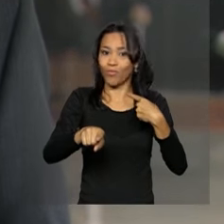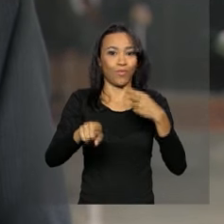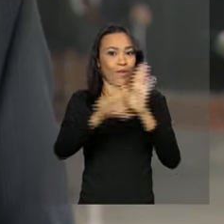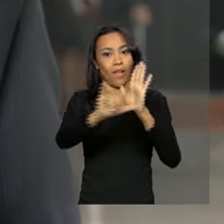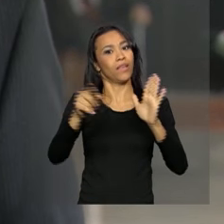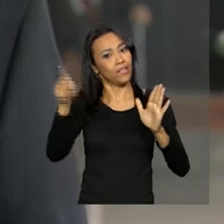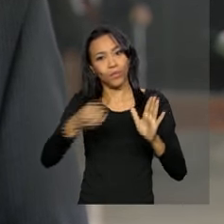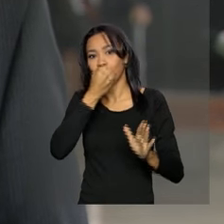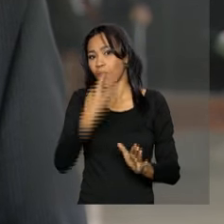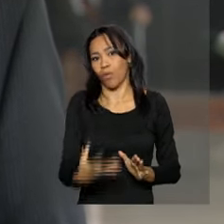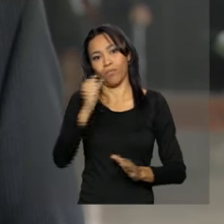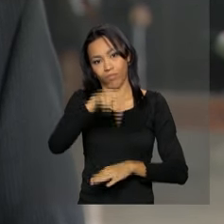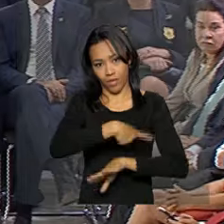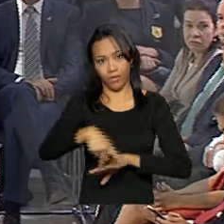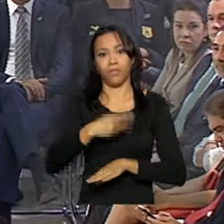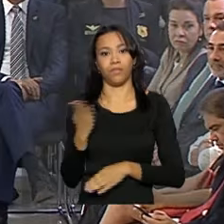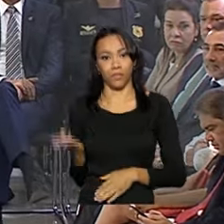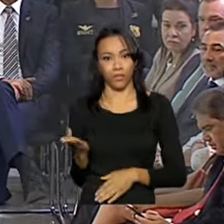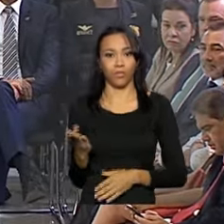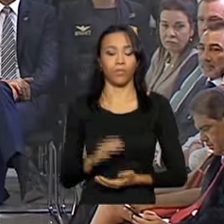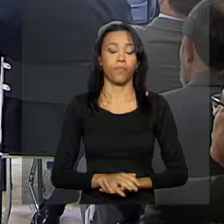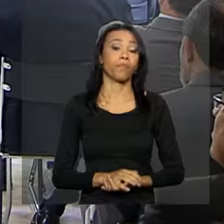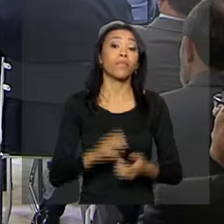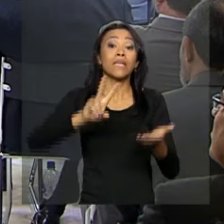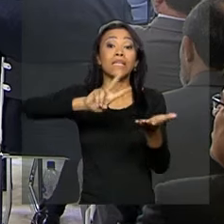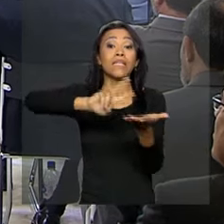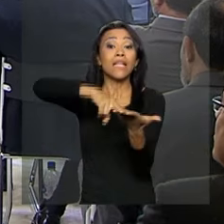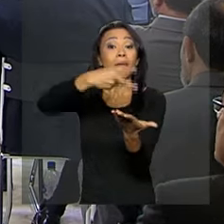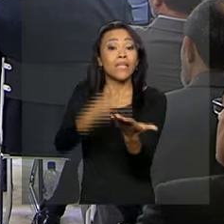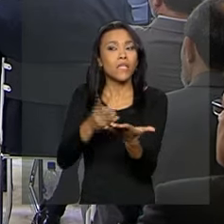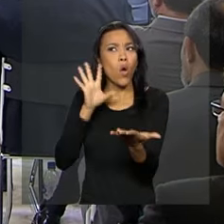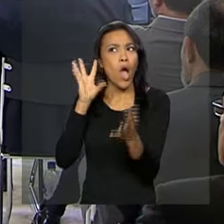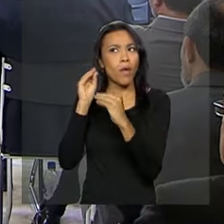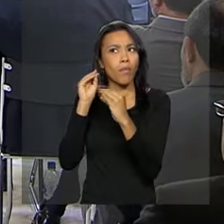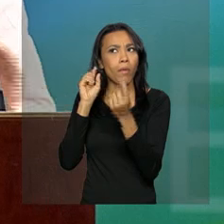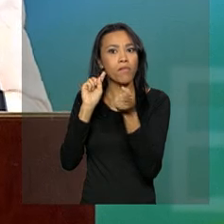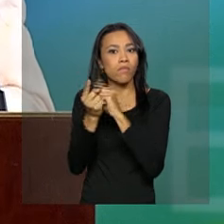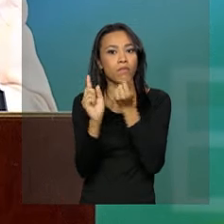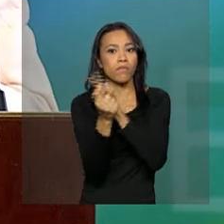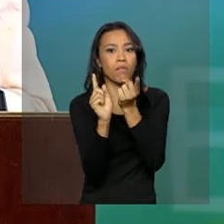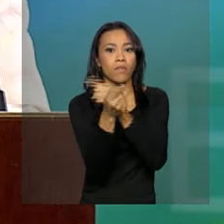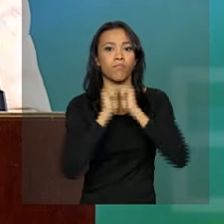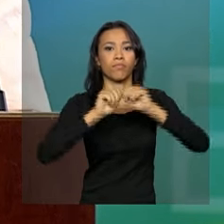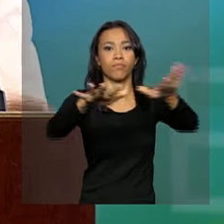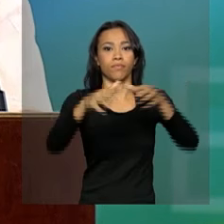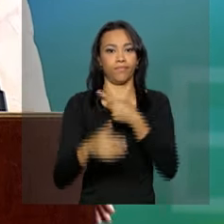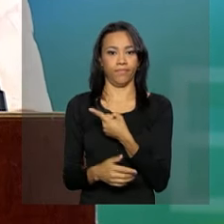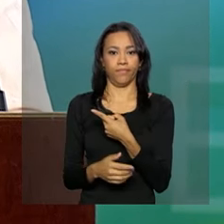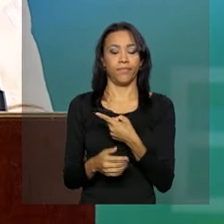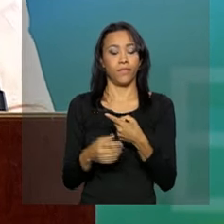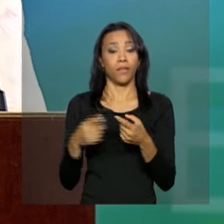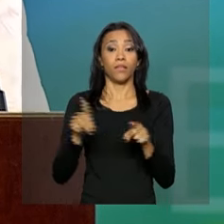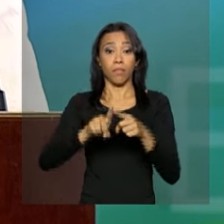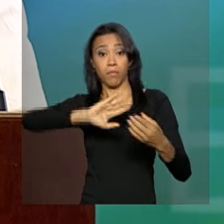democracia do país. Interpretação desvirtuada, processos